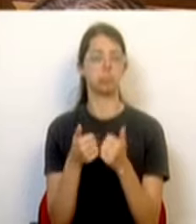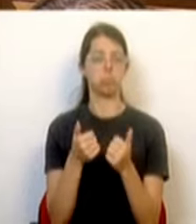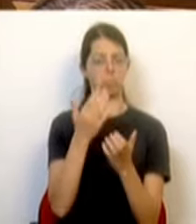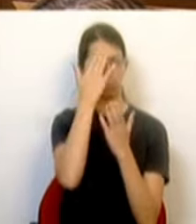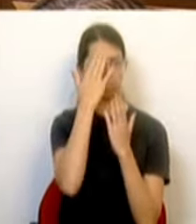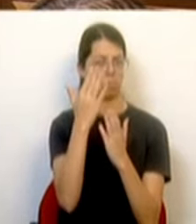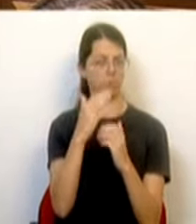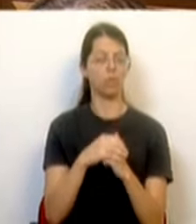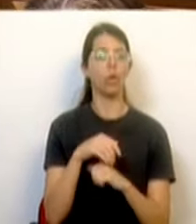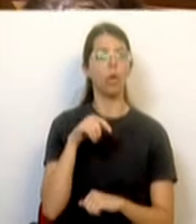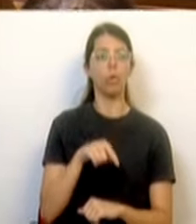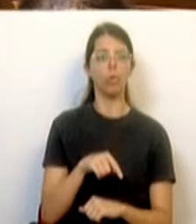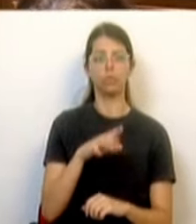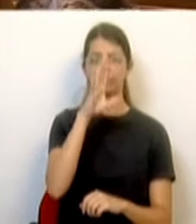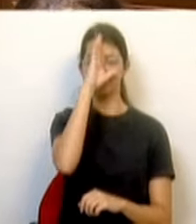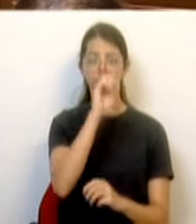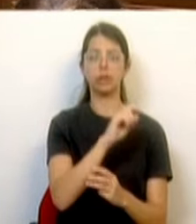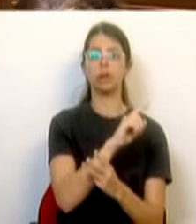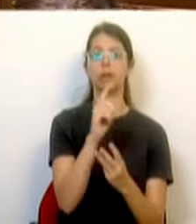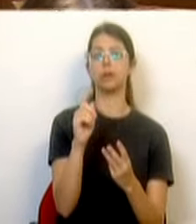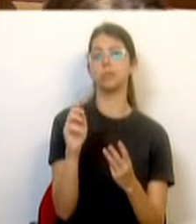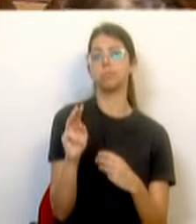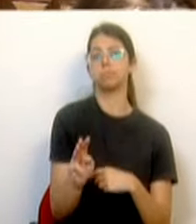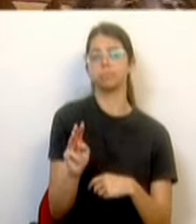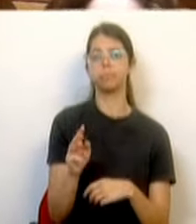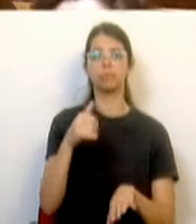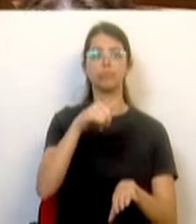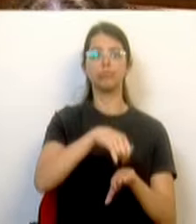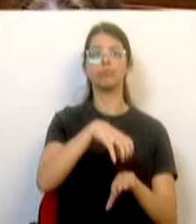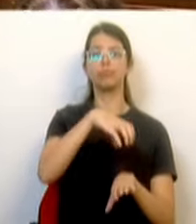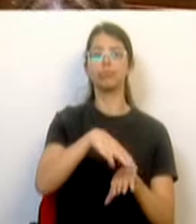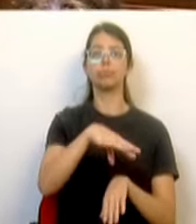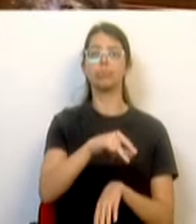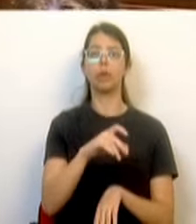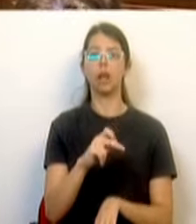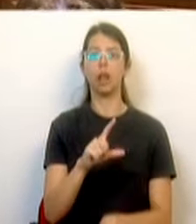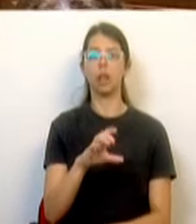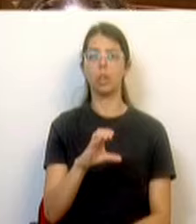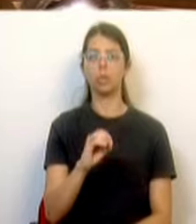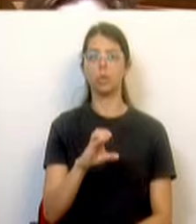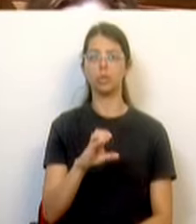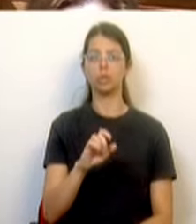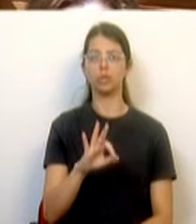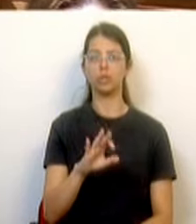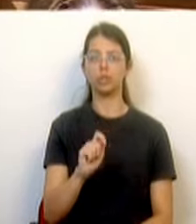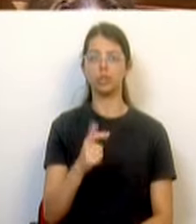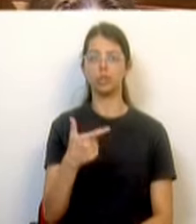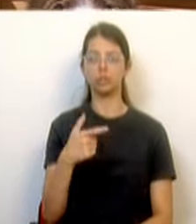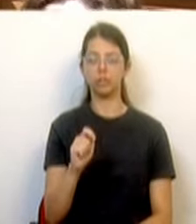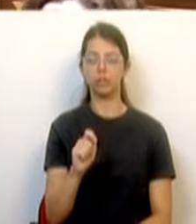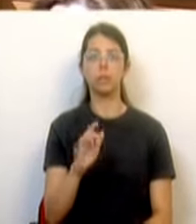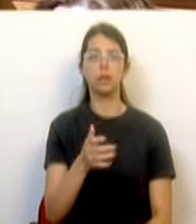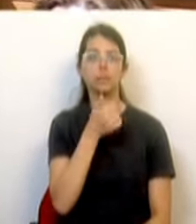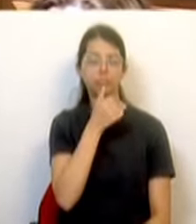É hoje o terceiro Governo a decidir fazer o aeroporto em Alcochete. Mais importante do que decidir é mesmo fazer,